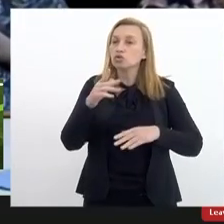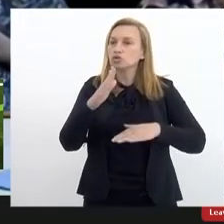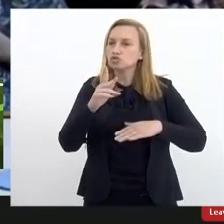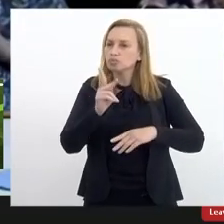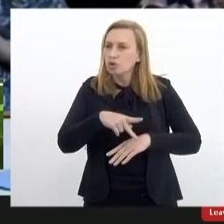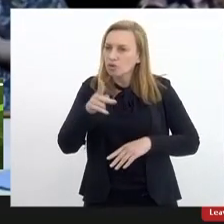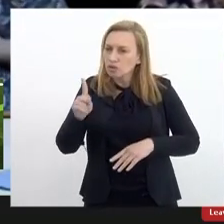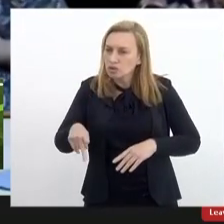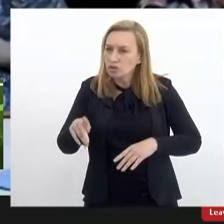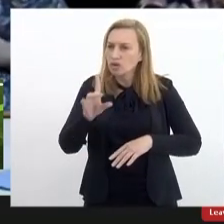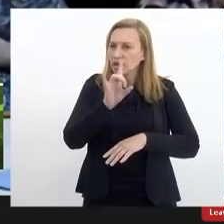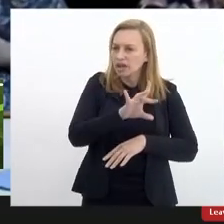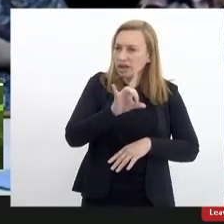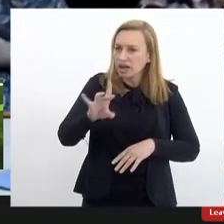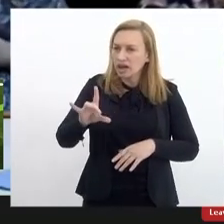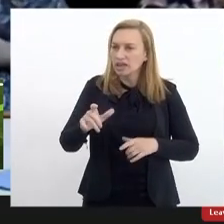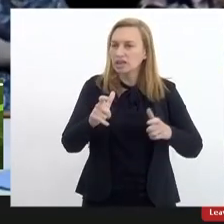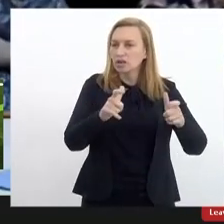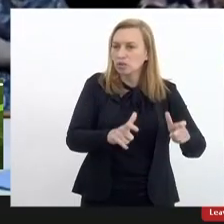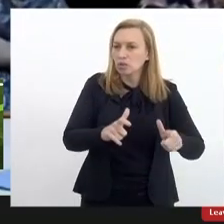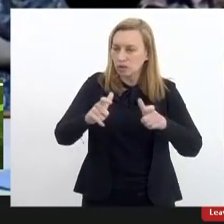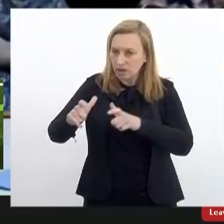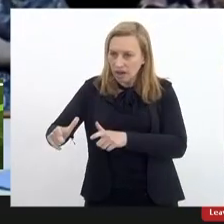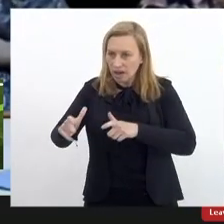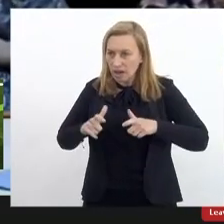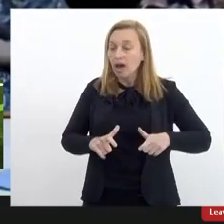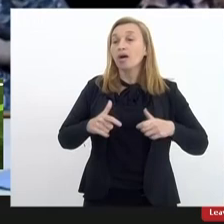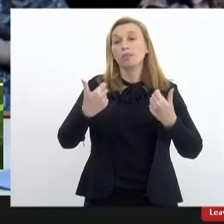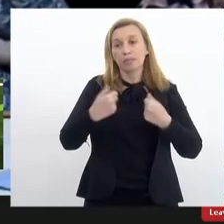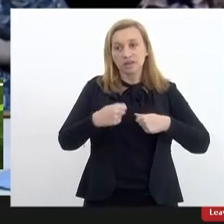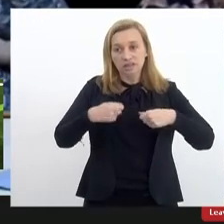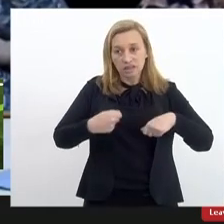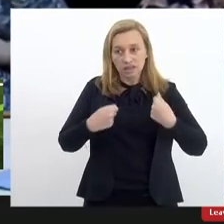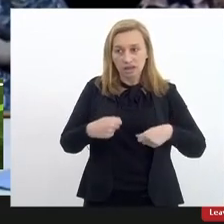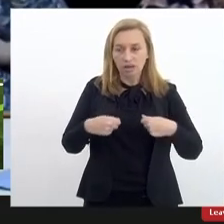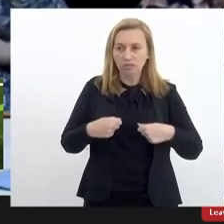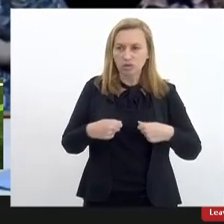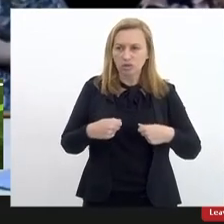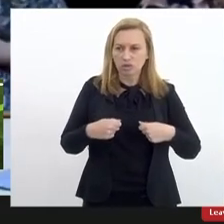estamos em cada uma das nossas posições precisamos estar